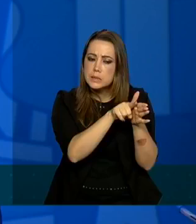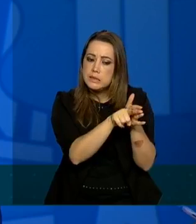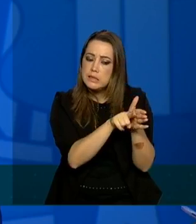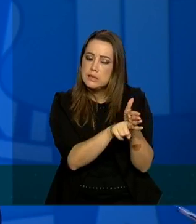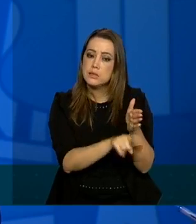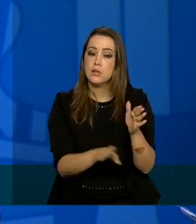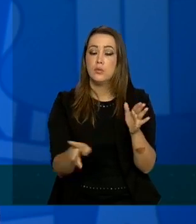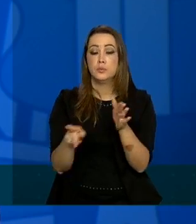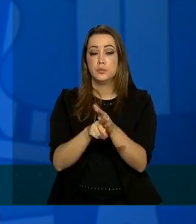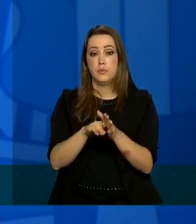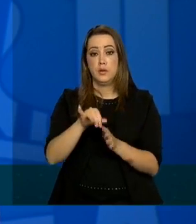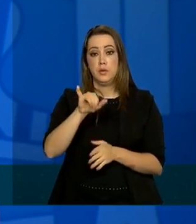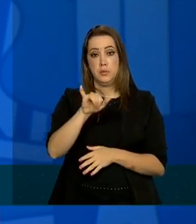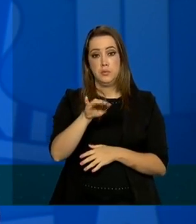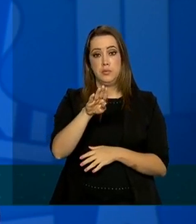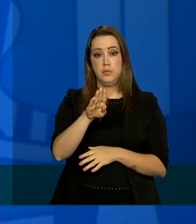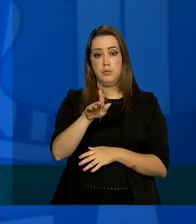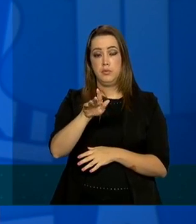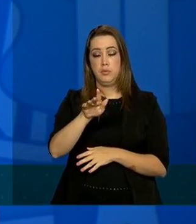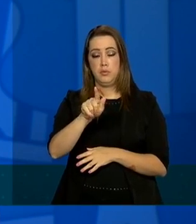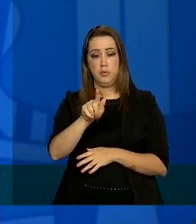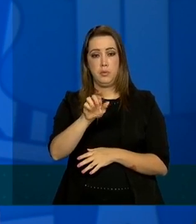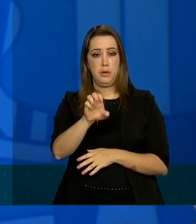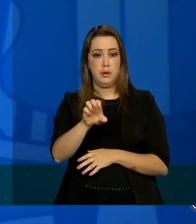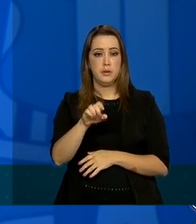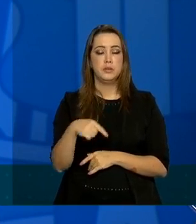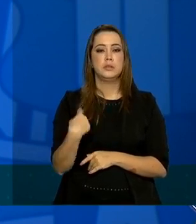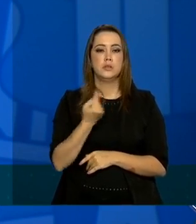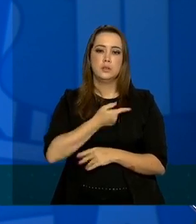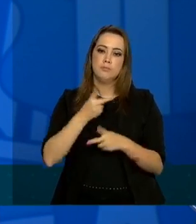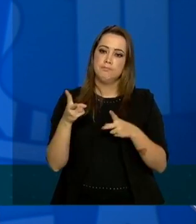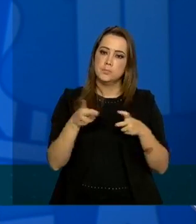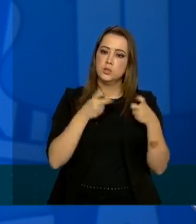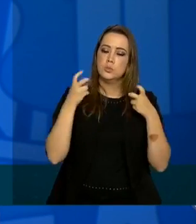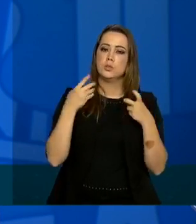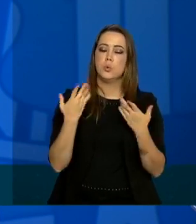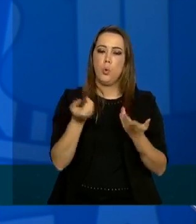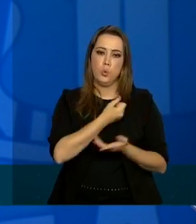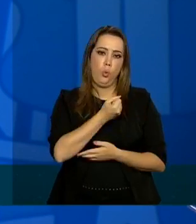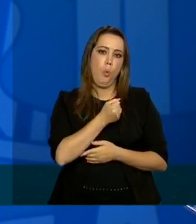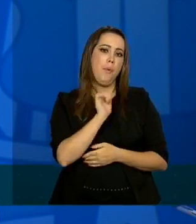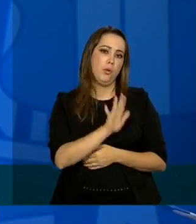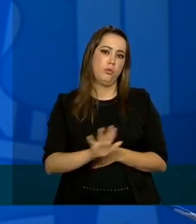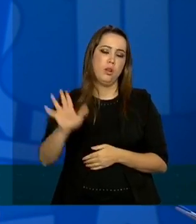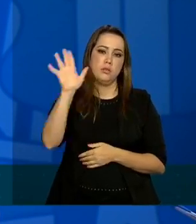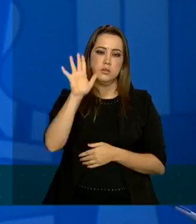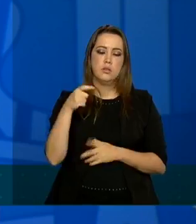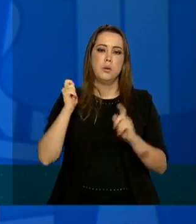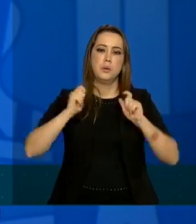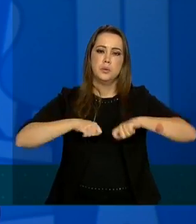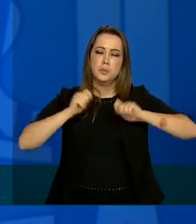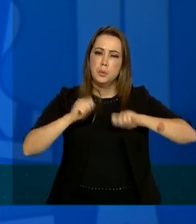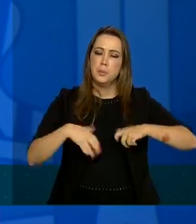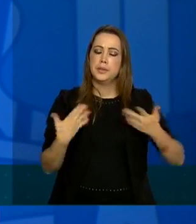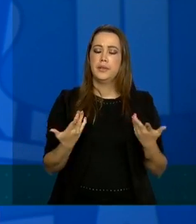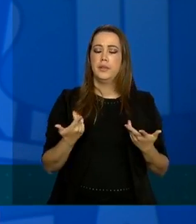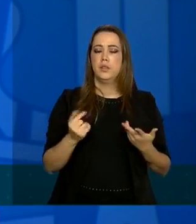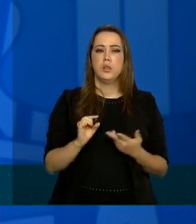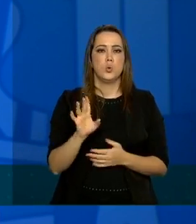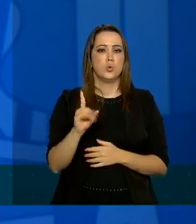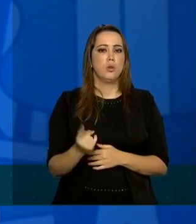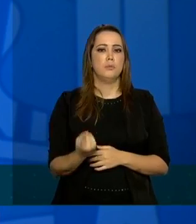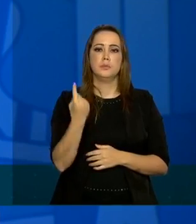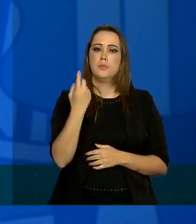com o próprio IBGE no sentido da gente ter essas estimativas a nível nacional para que a gente possa não ter uma